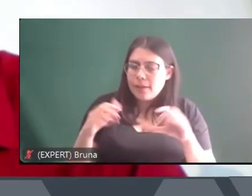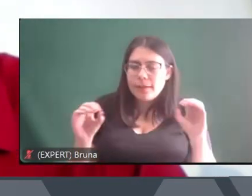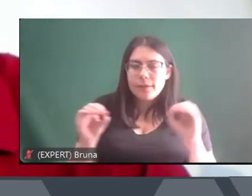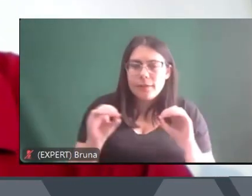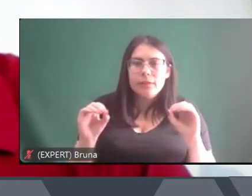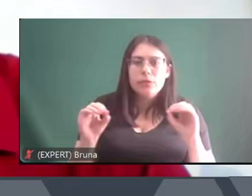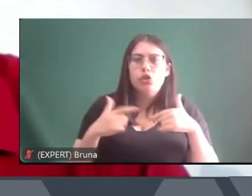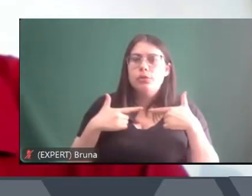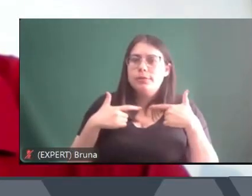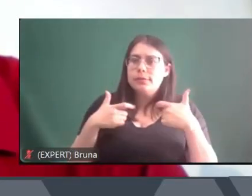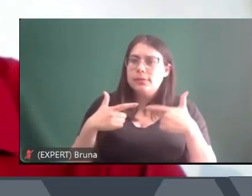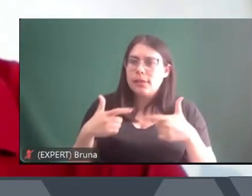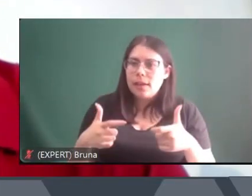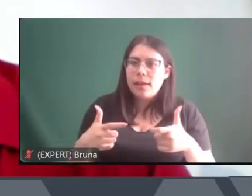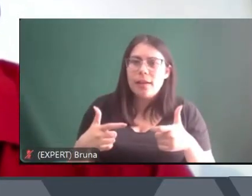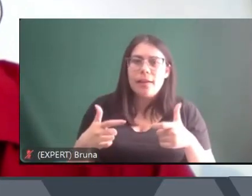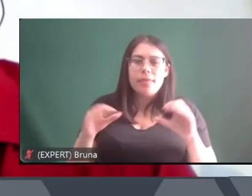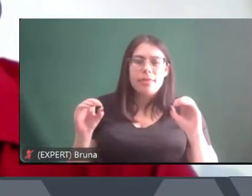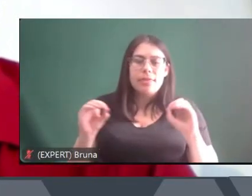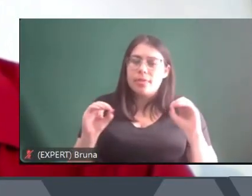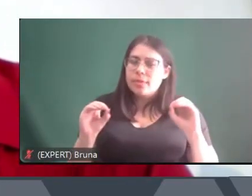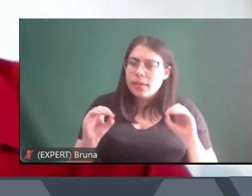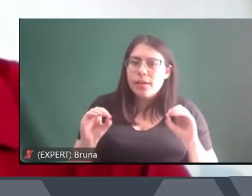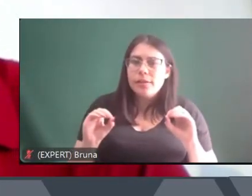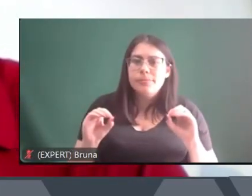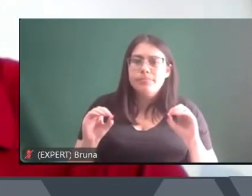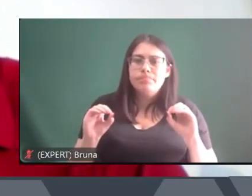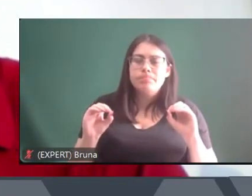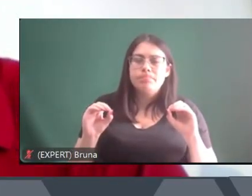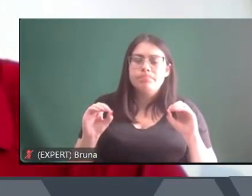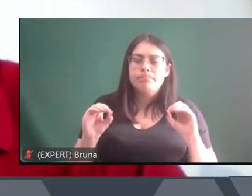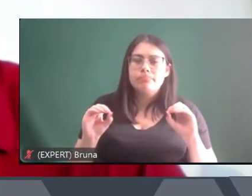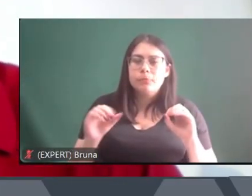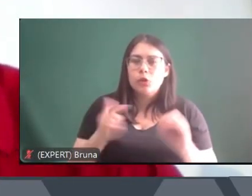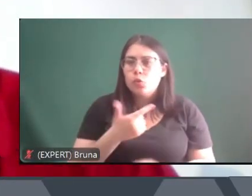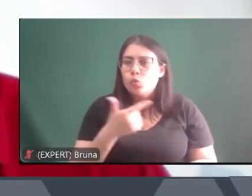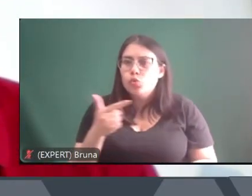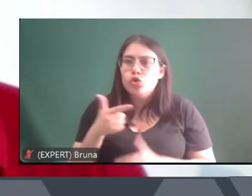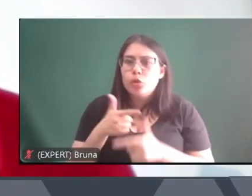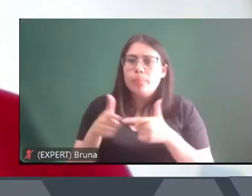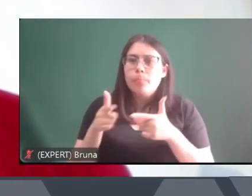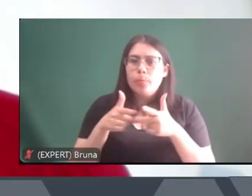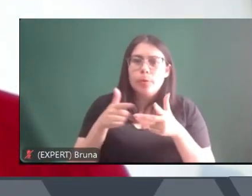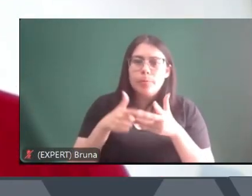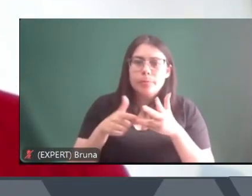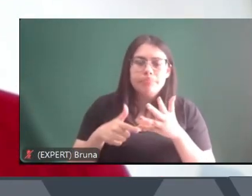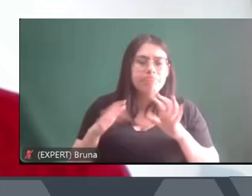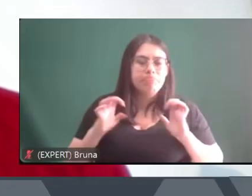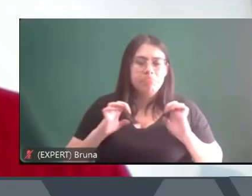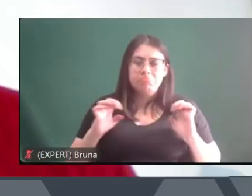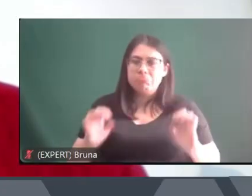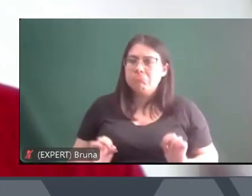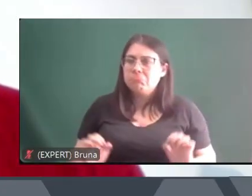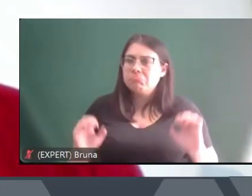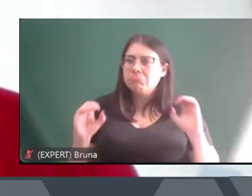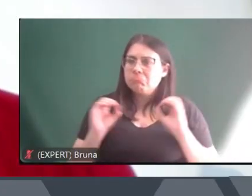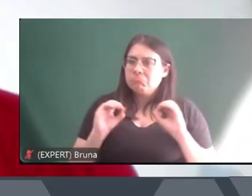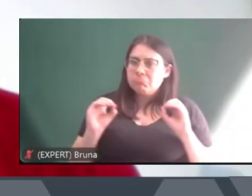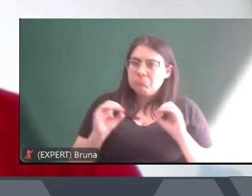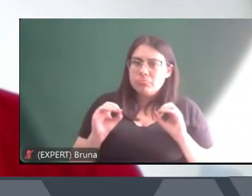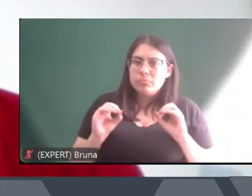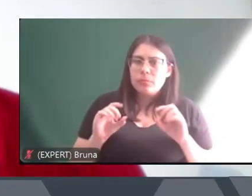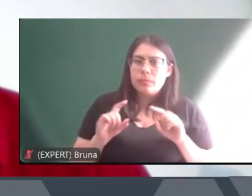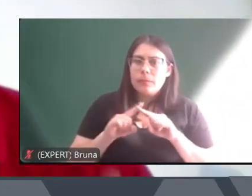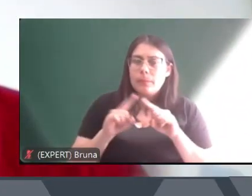civis, não tinha conflitos civis, não tinha problemas de conflitos étnicos, como existem